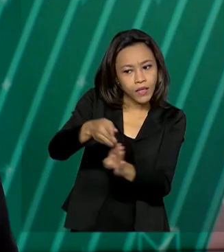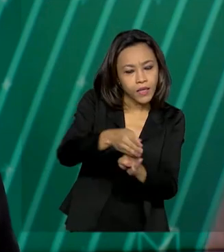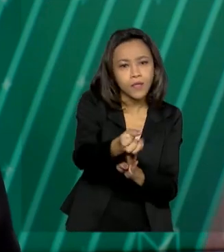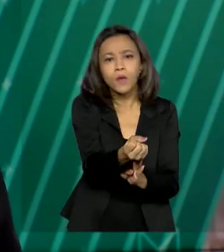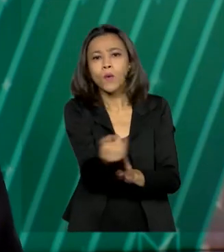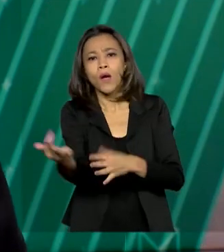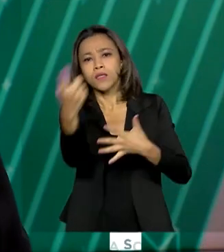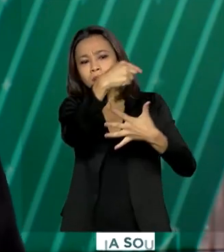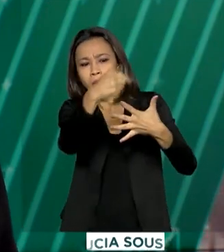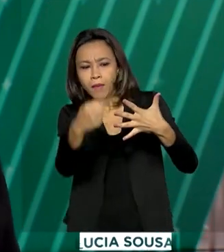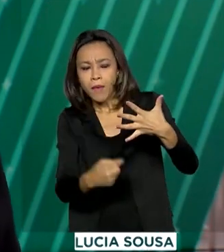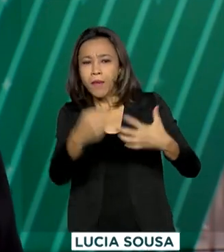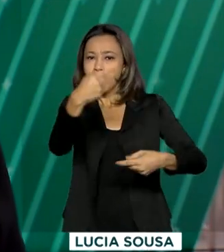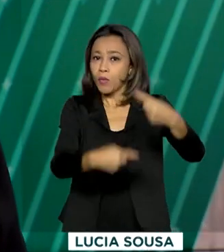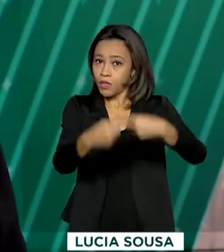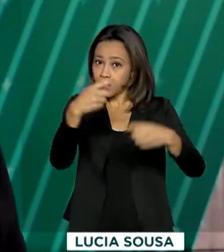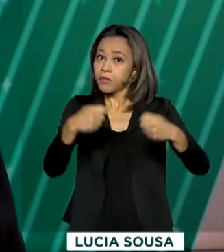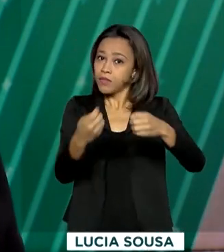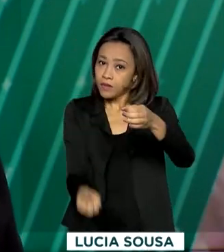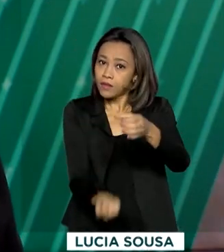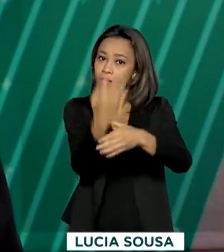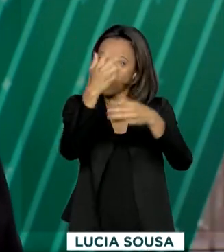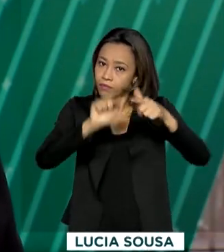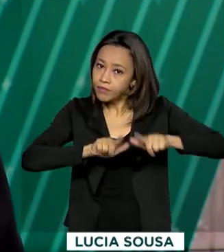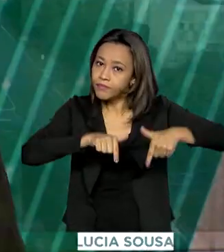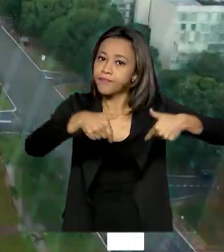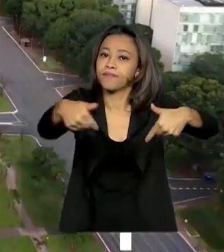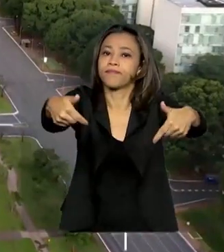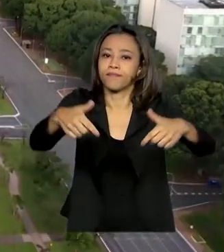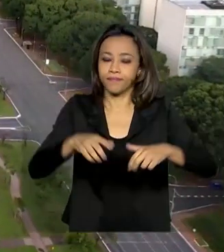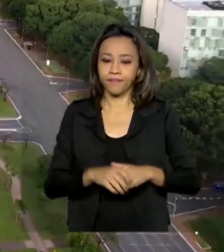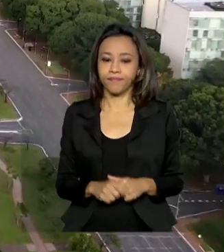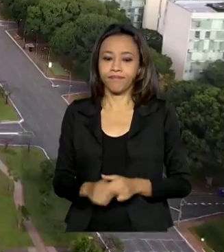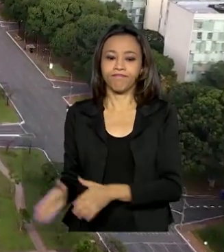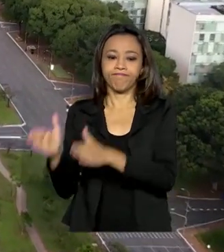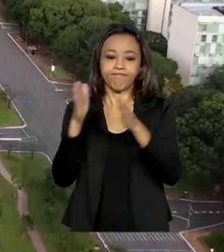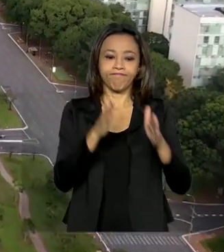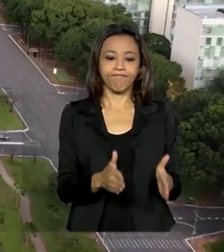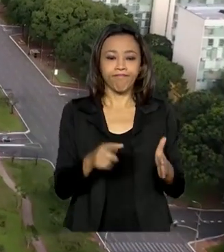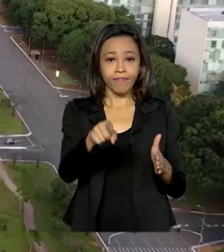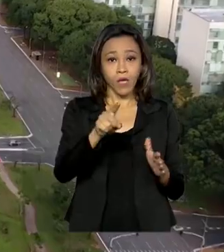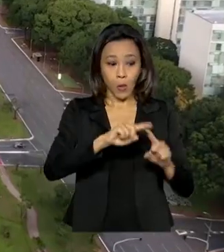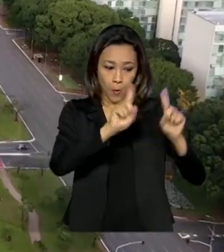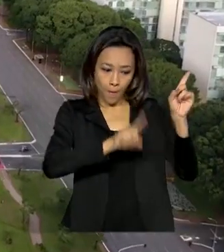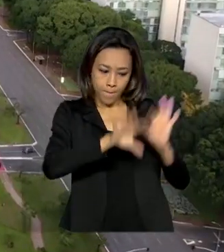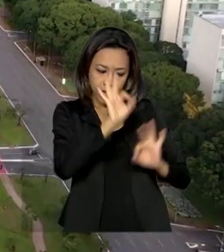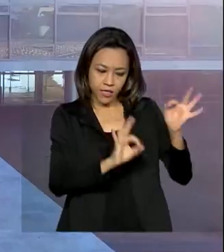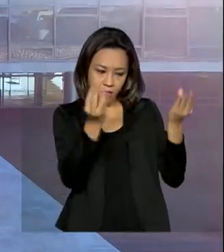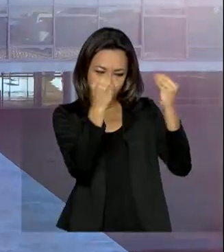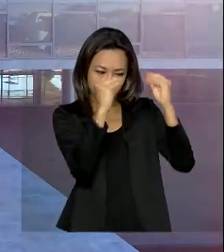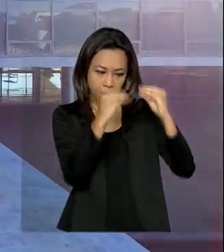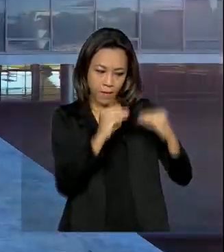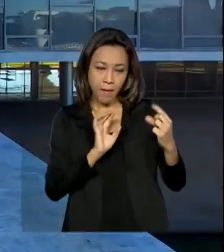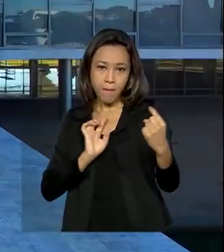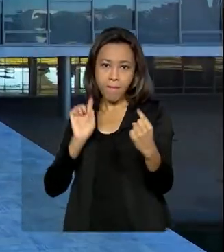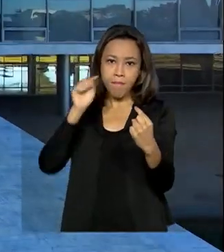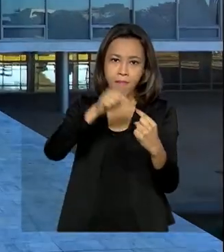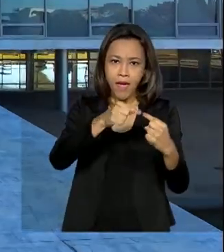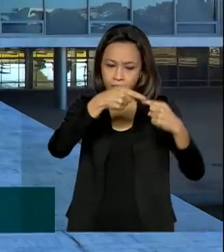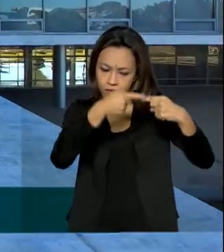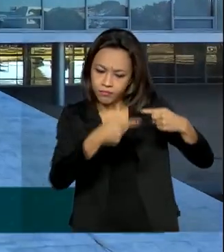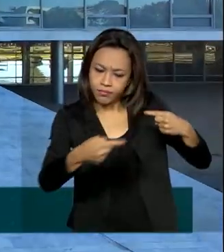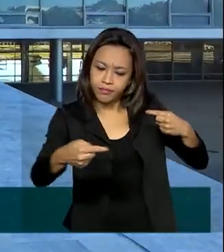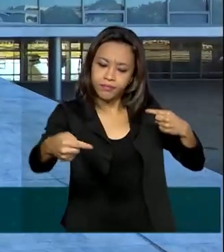ações e políticas devem ser implementadas. O planejamento define metas de longo prazo para a